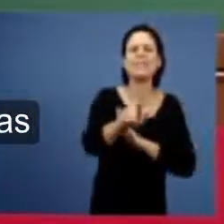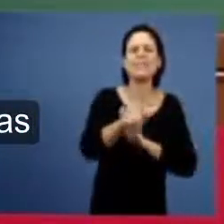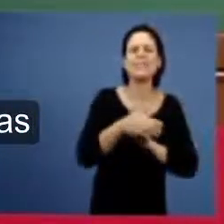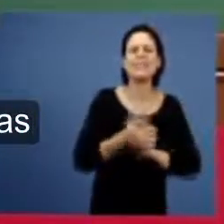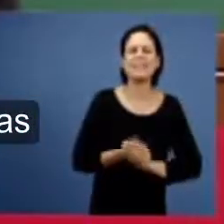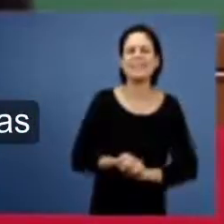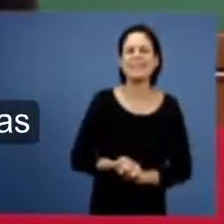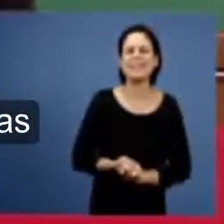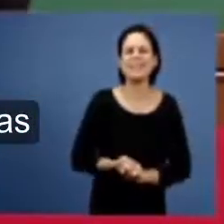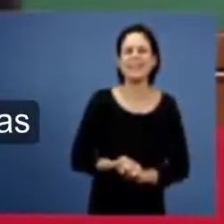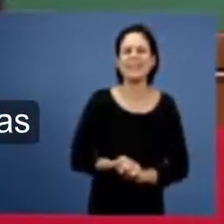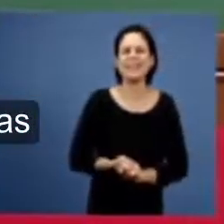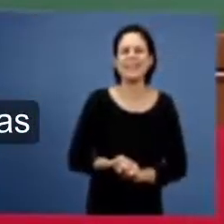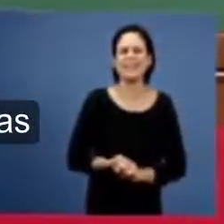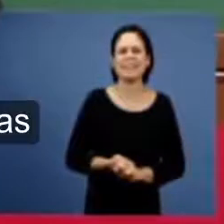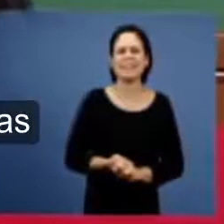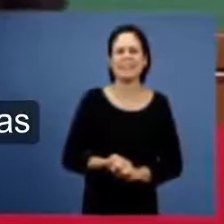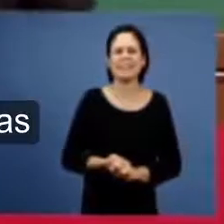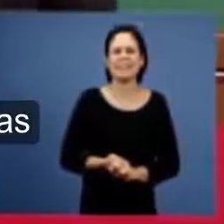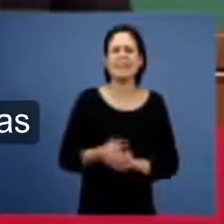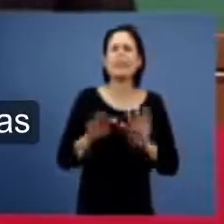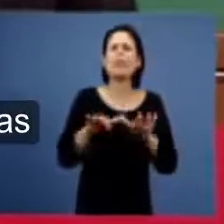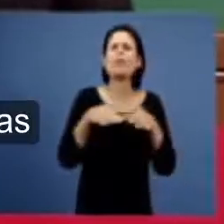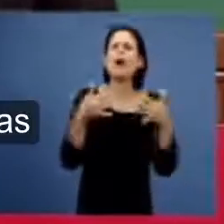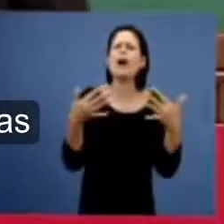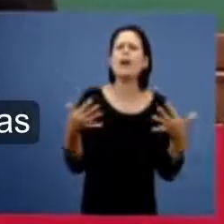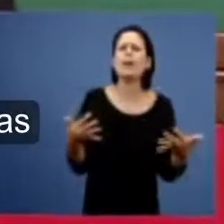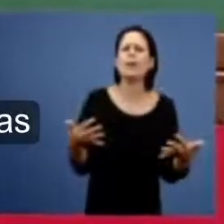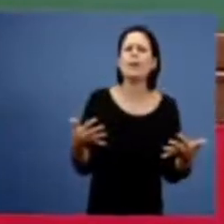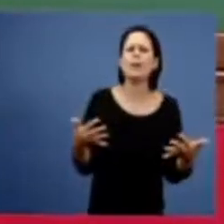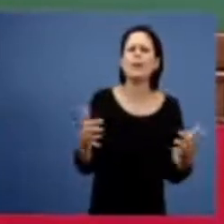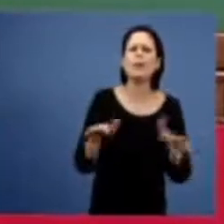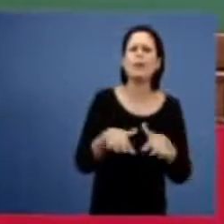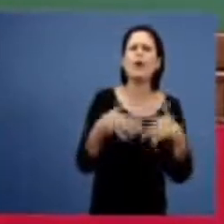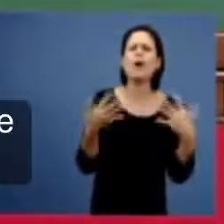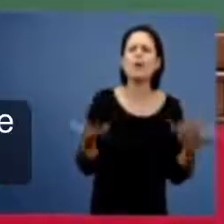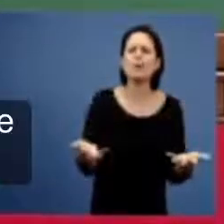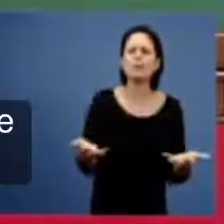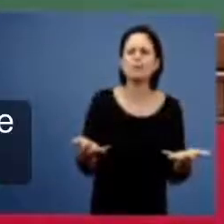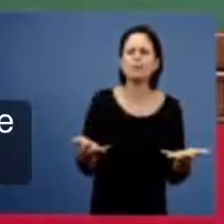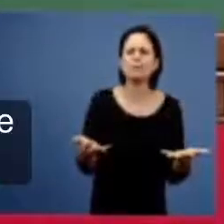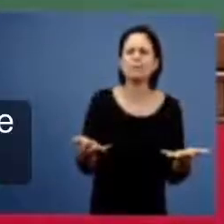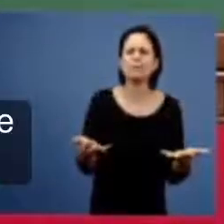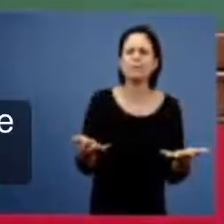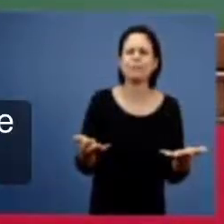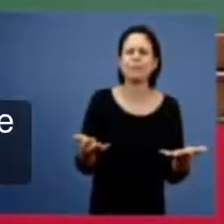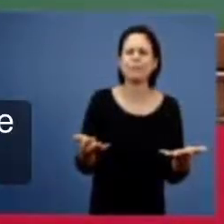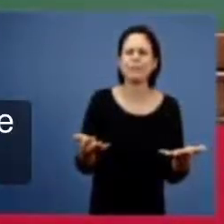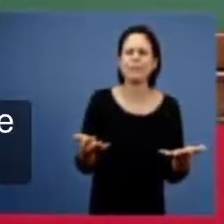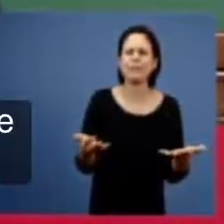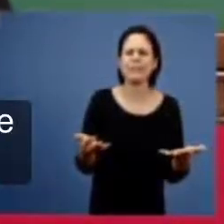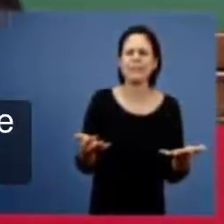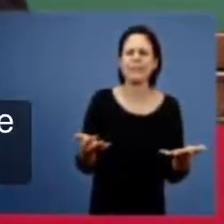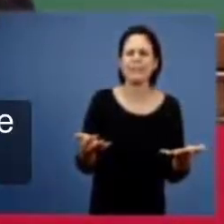o segundo item qual foi a segunda